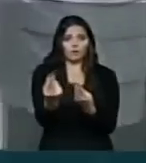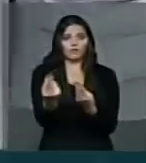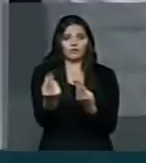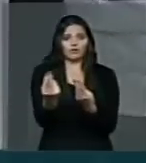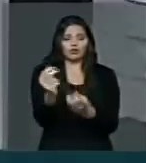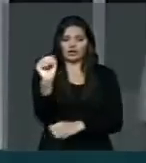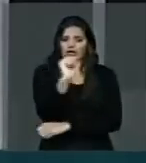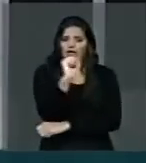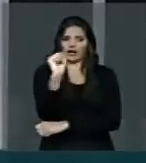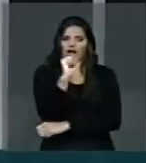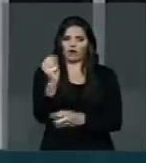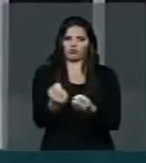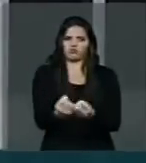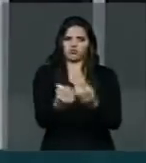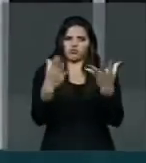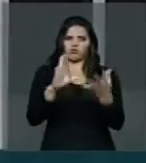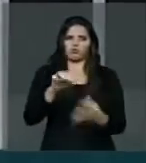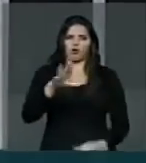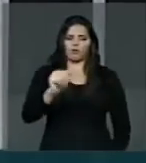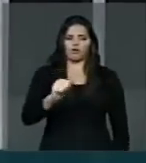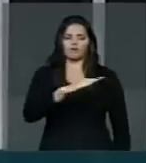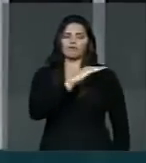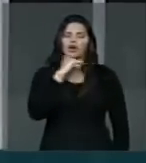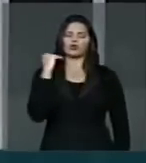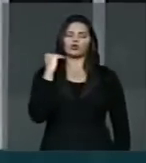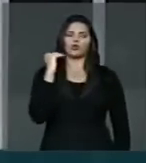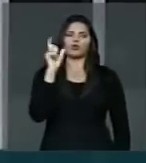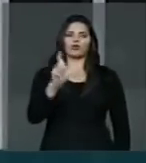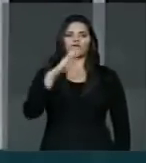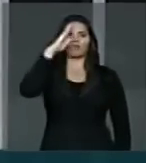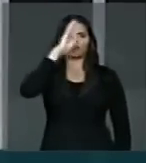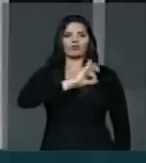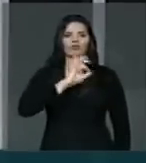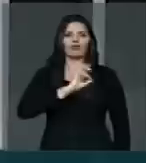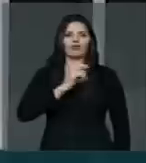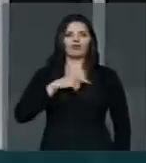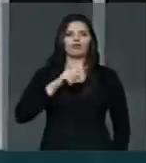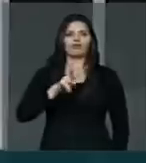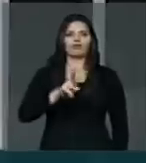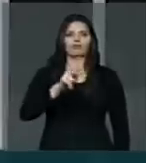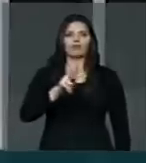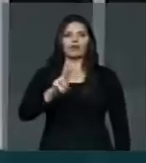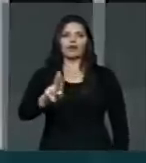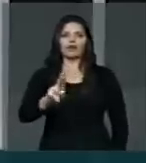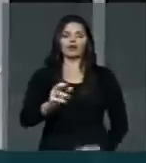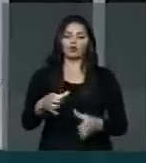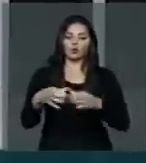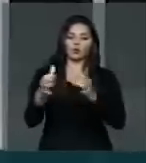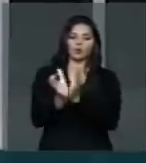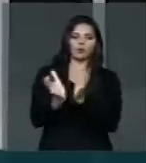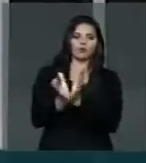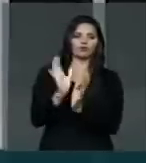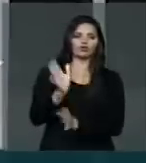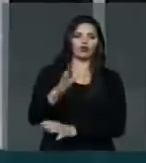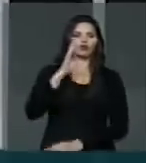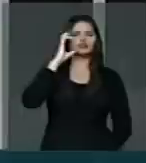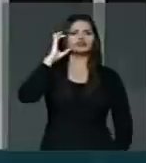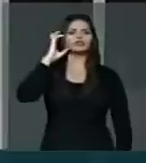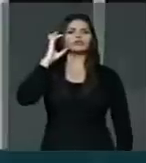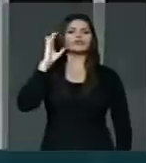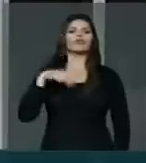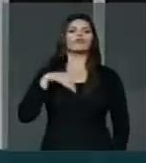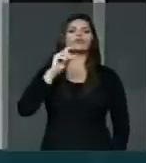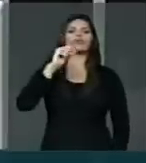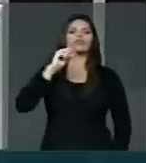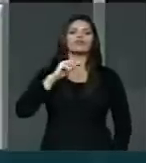carro-bomba que matou Mário Cozel Filho foi patrocinado pela VPR, grupo esse que já teve Dilma Rousseff como